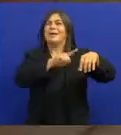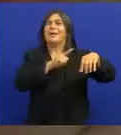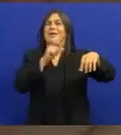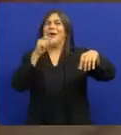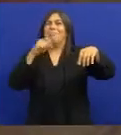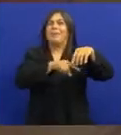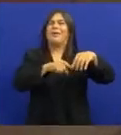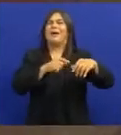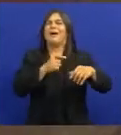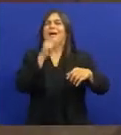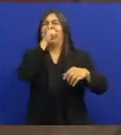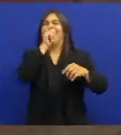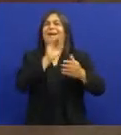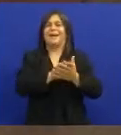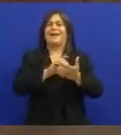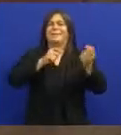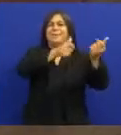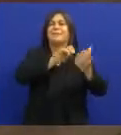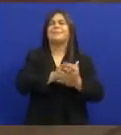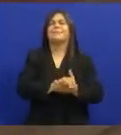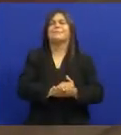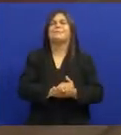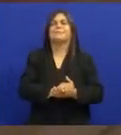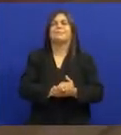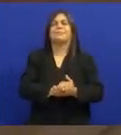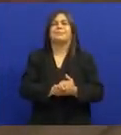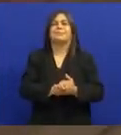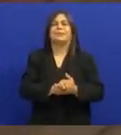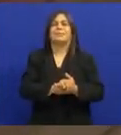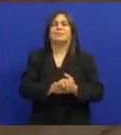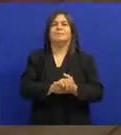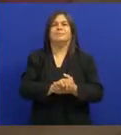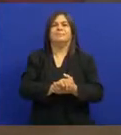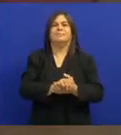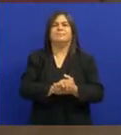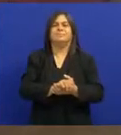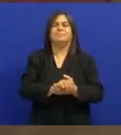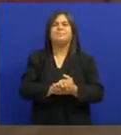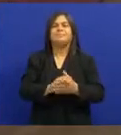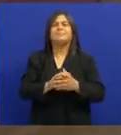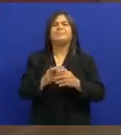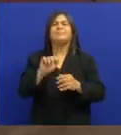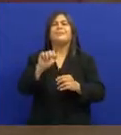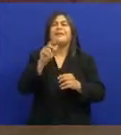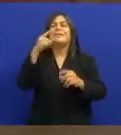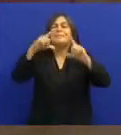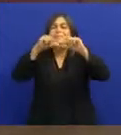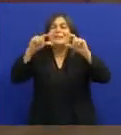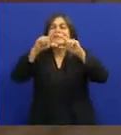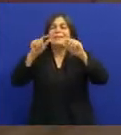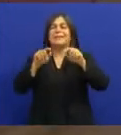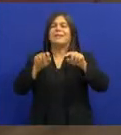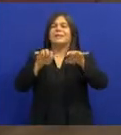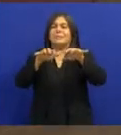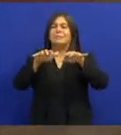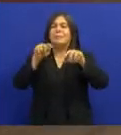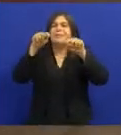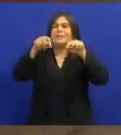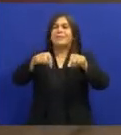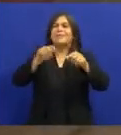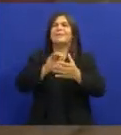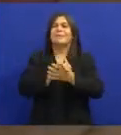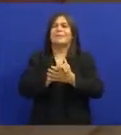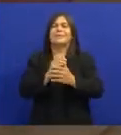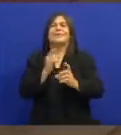fez O último show dele Foi na Associação Dos Aposentados Da Educação Em Brasília Eu